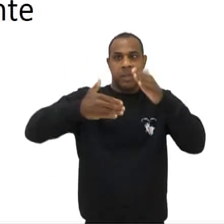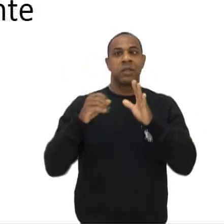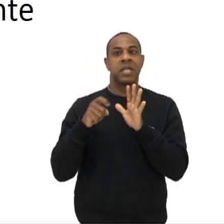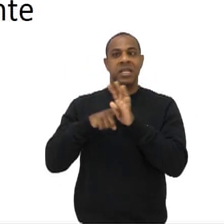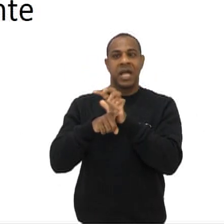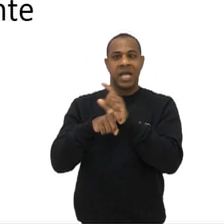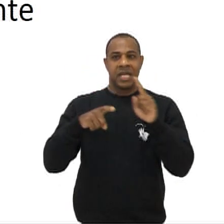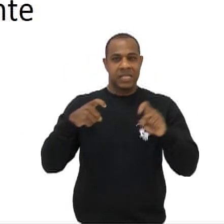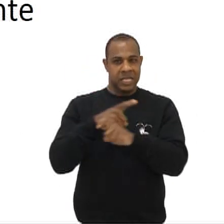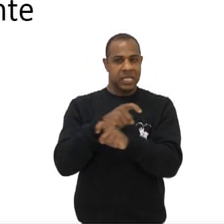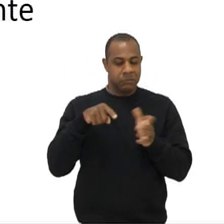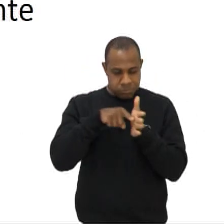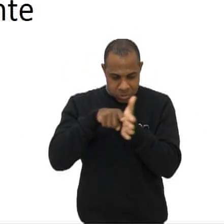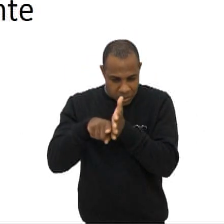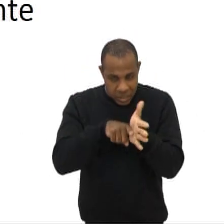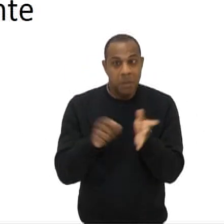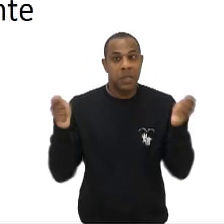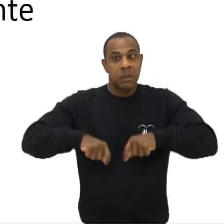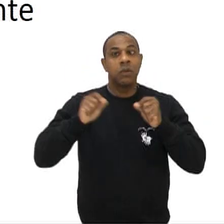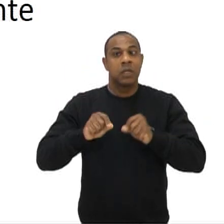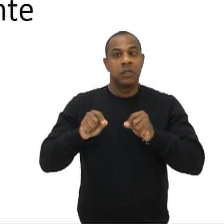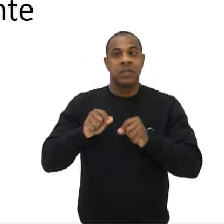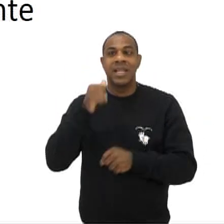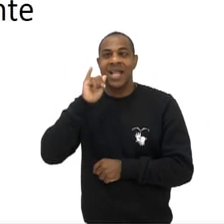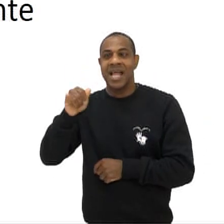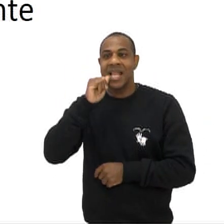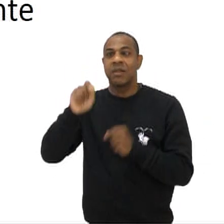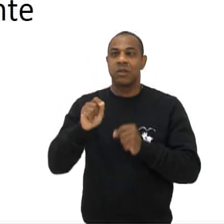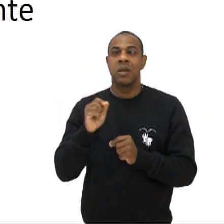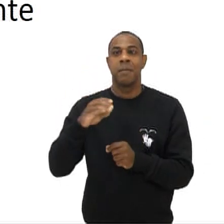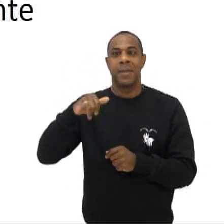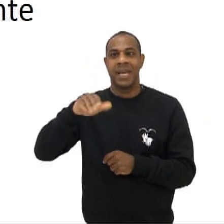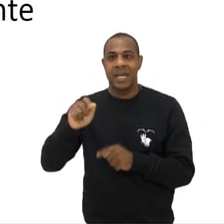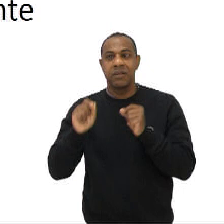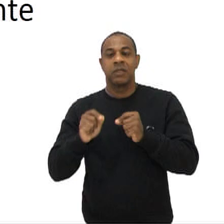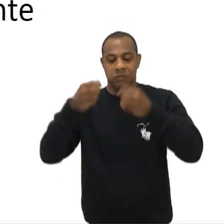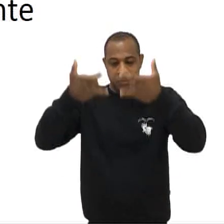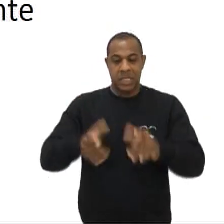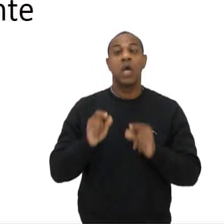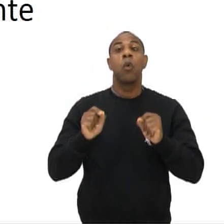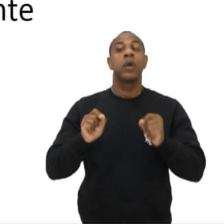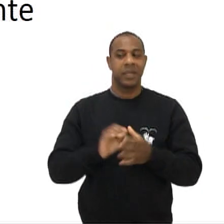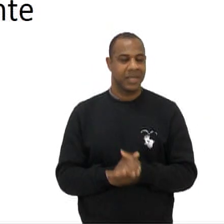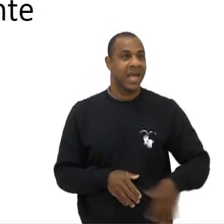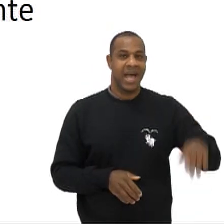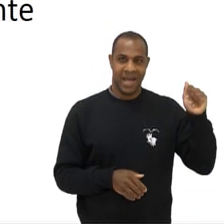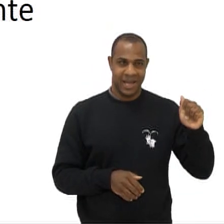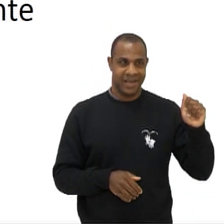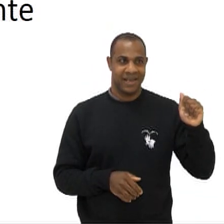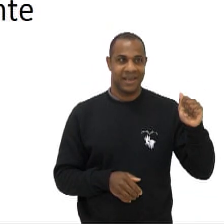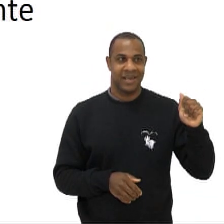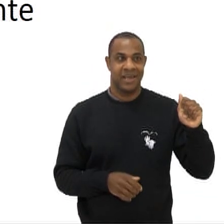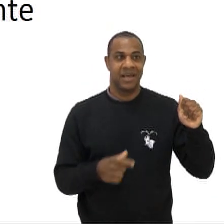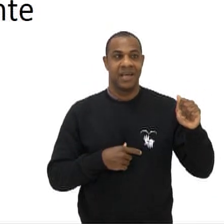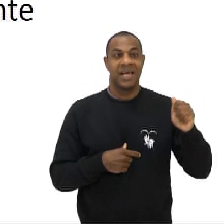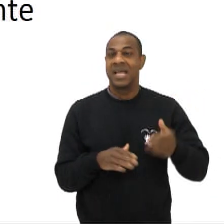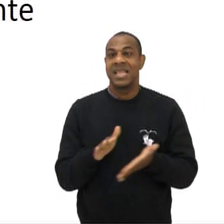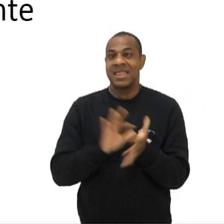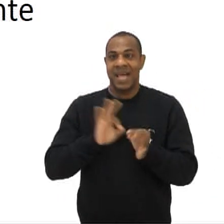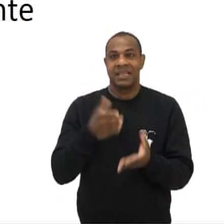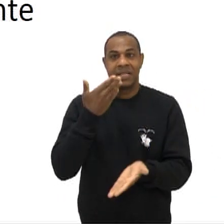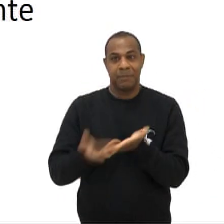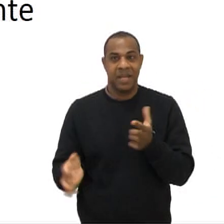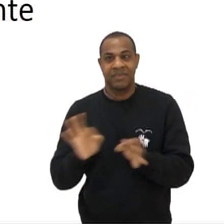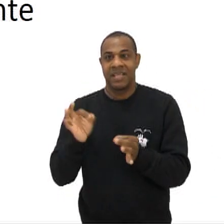ciência Podemos dizer que o princípio Da conservação da energia mecânica Diz que Vamos às alternativas Letra A Nada se perde Nada